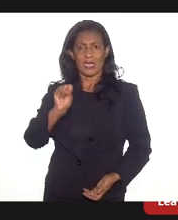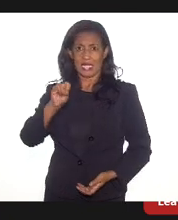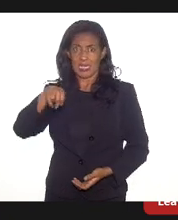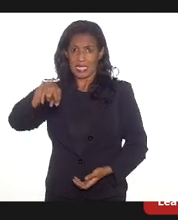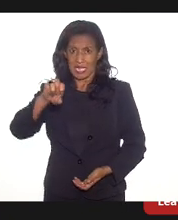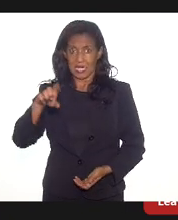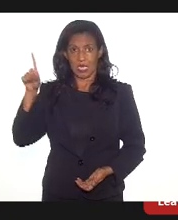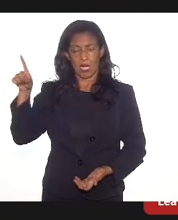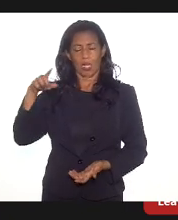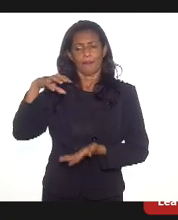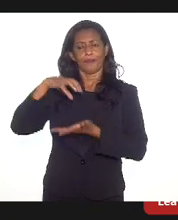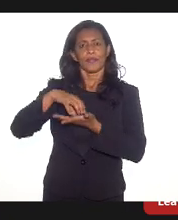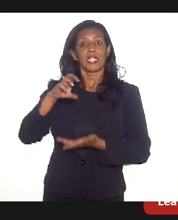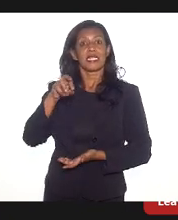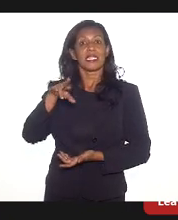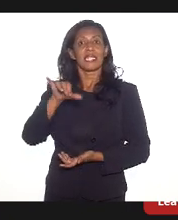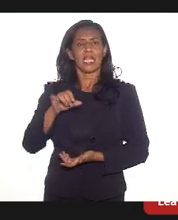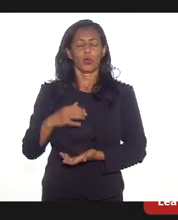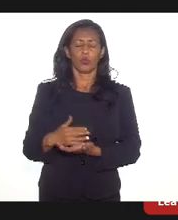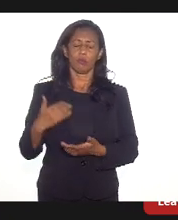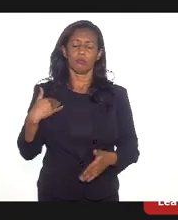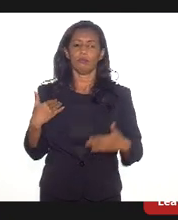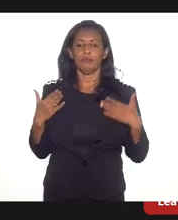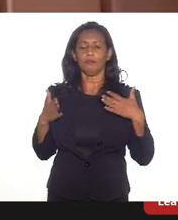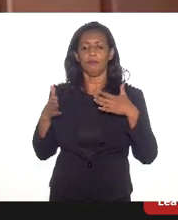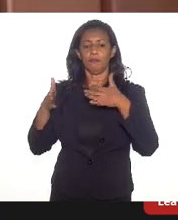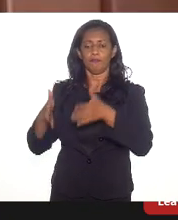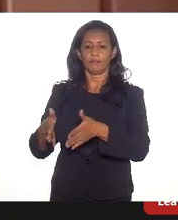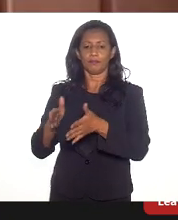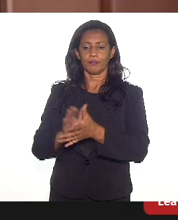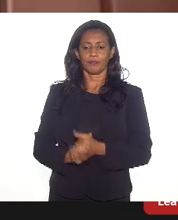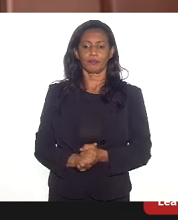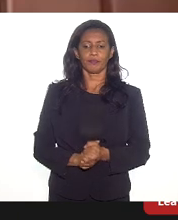Antônio Carlos e ali nós perguntamos